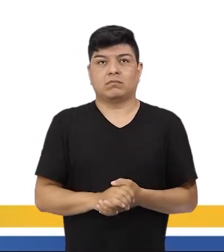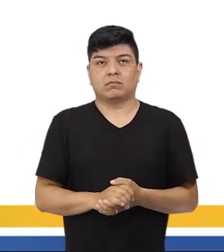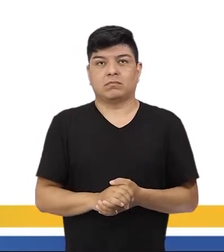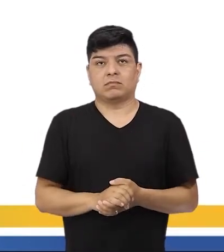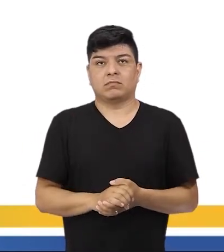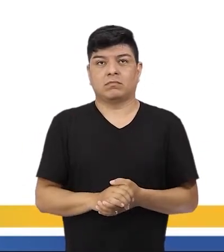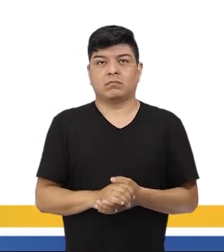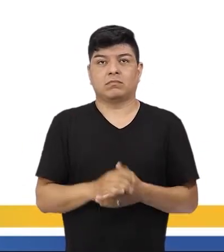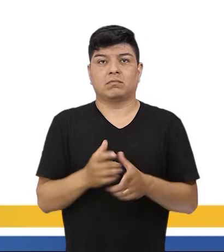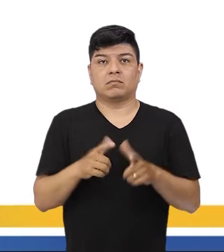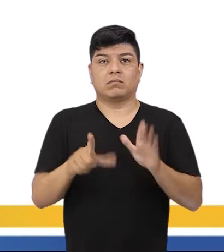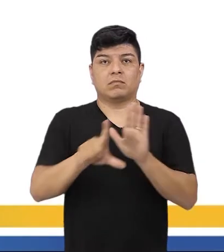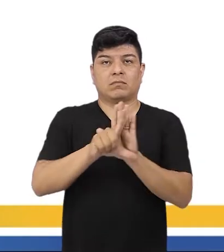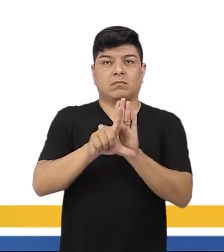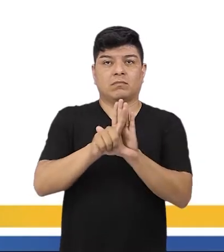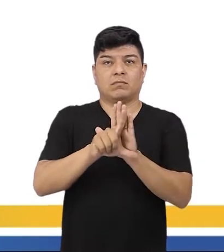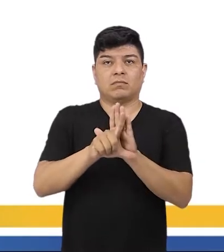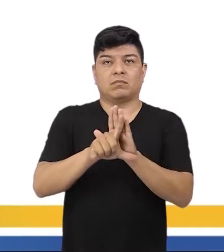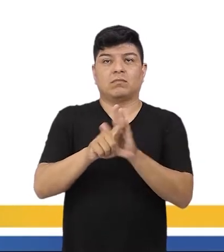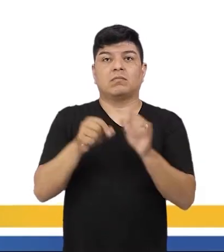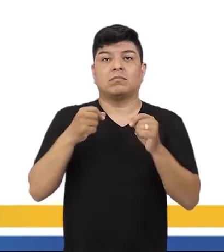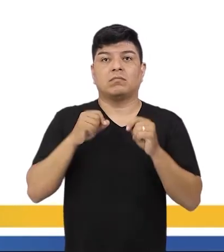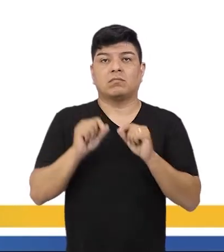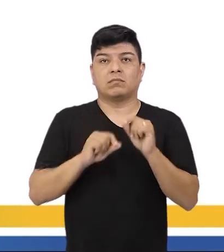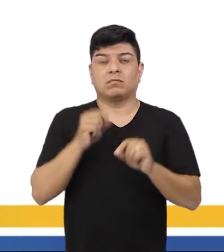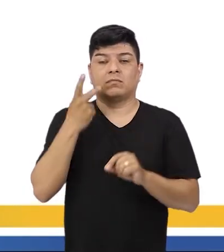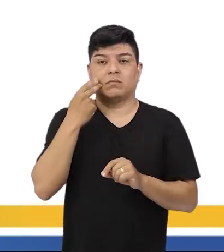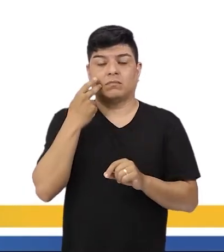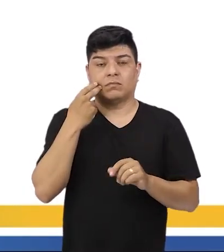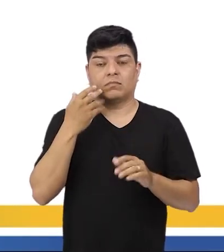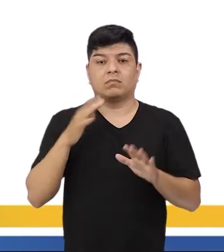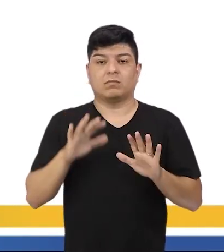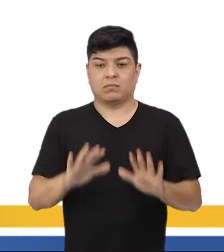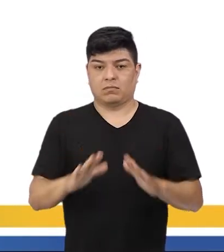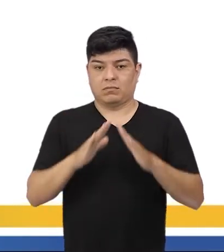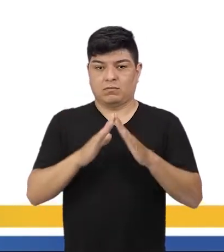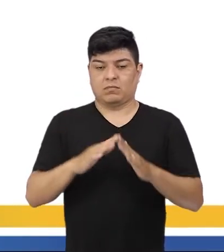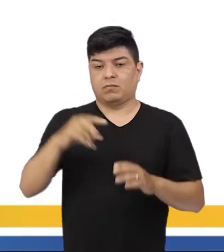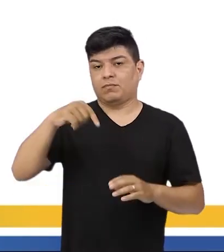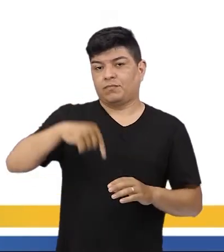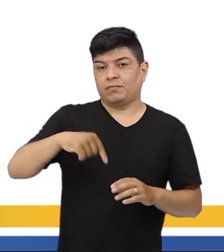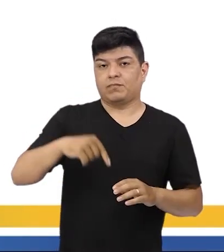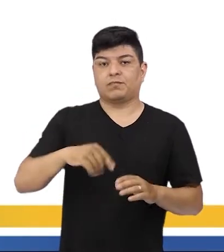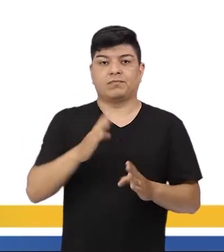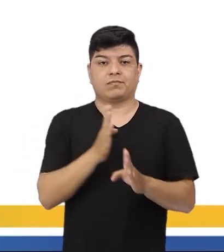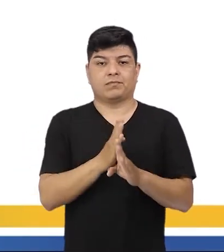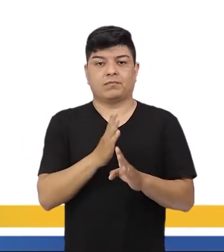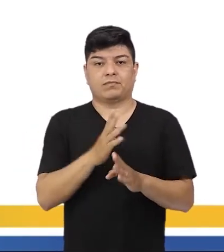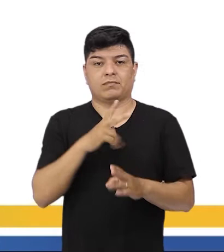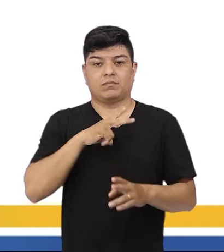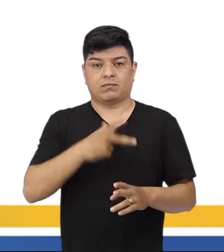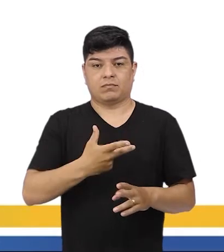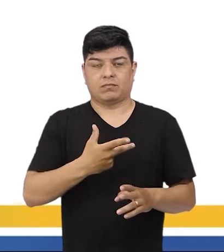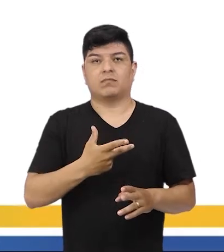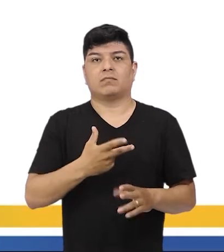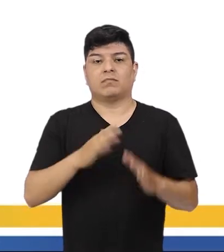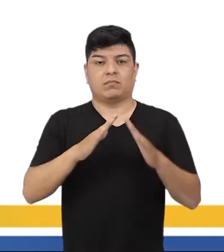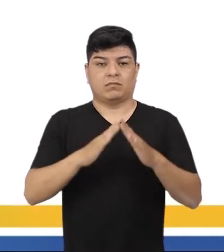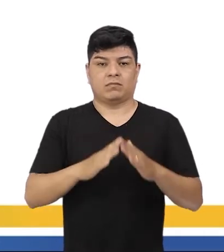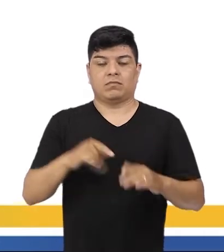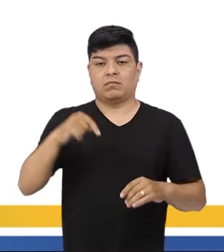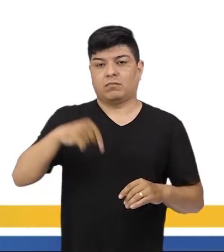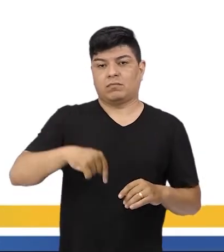promulgação da lei de grande naturalização aqui, com relação aos portugueses que